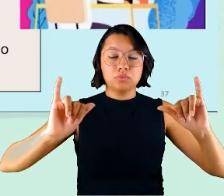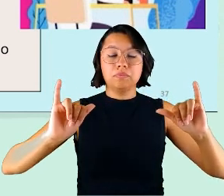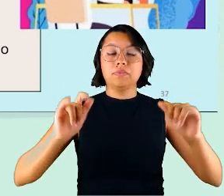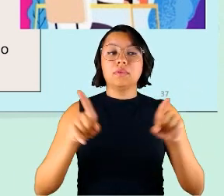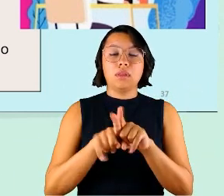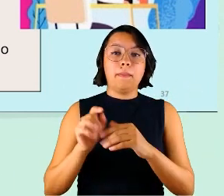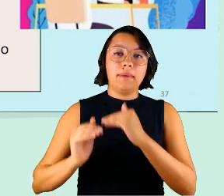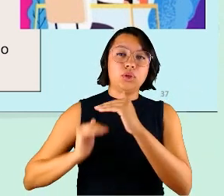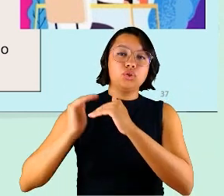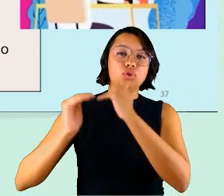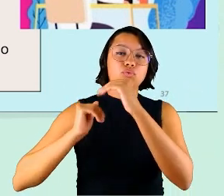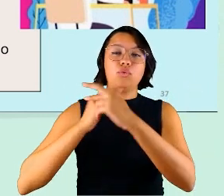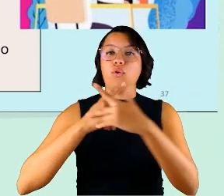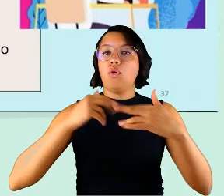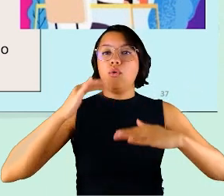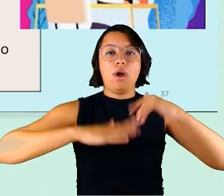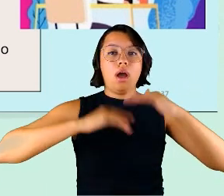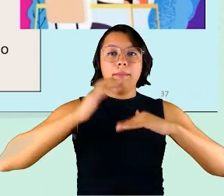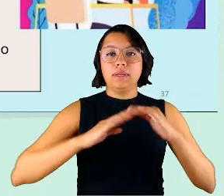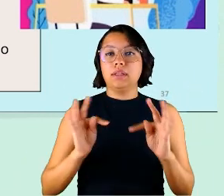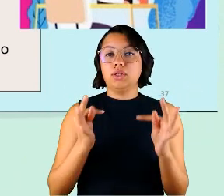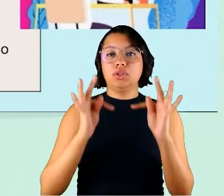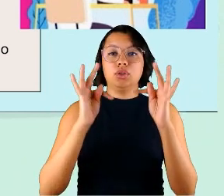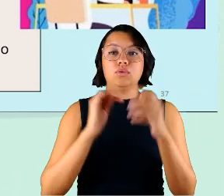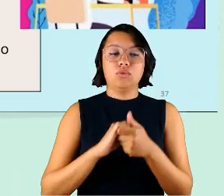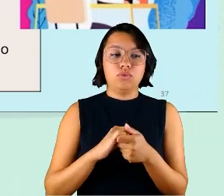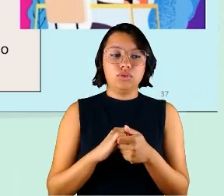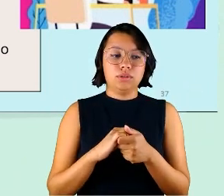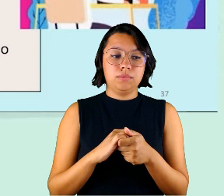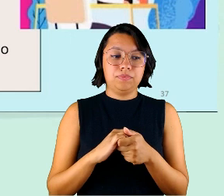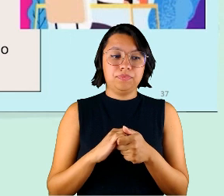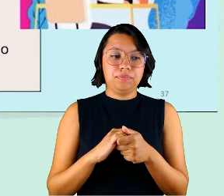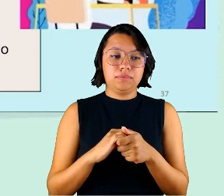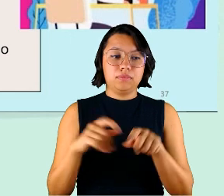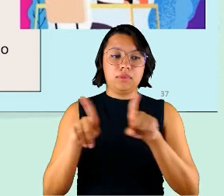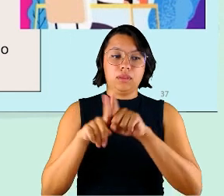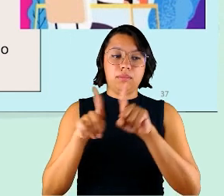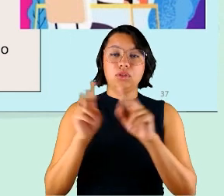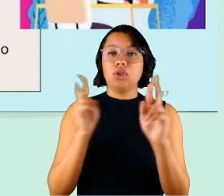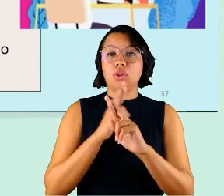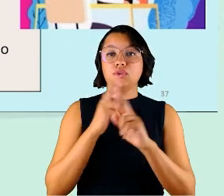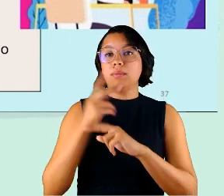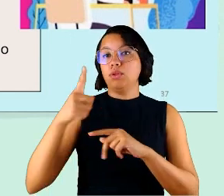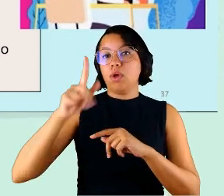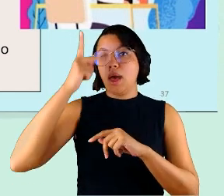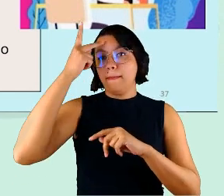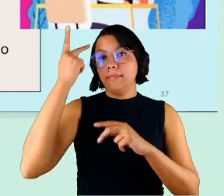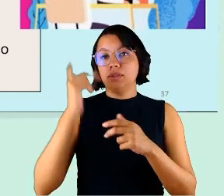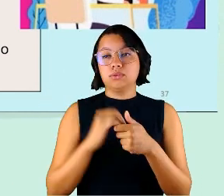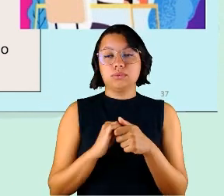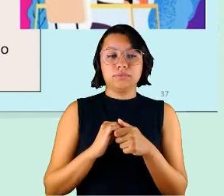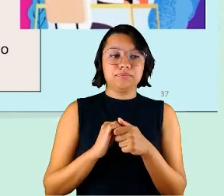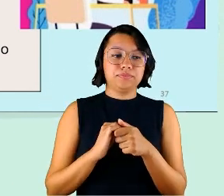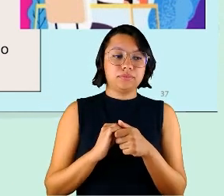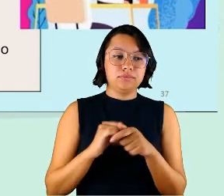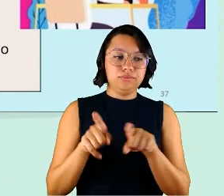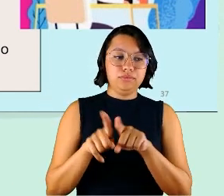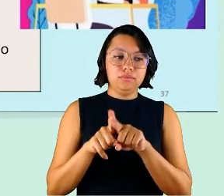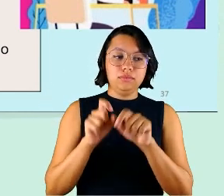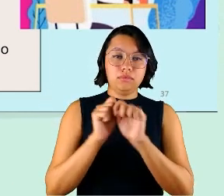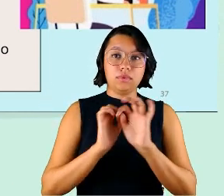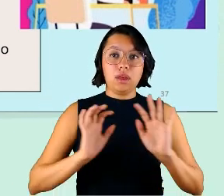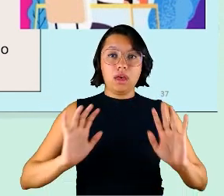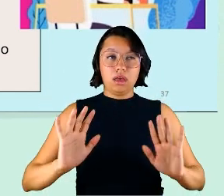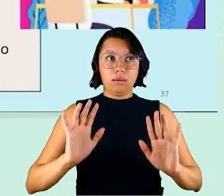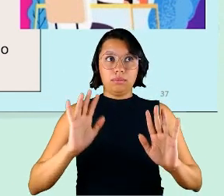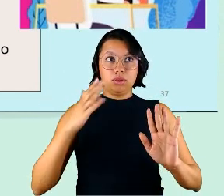desenvolveram várias habilidades tecnológicas e de interação com outras pessoas inclusive abriu